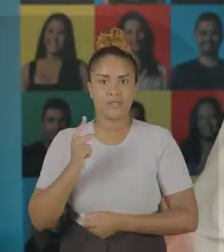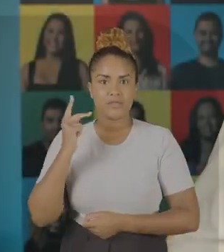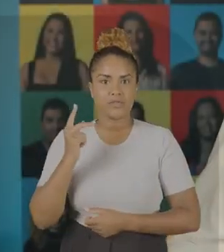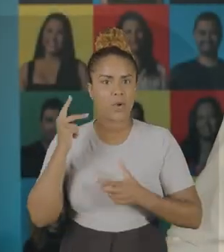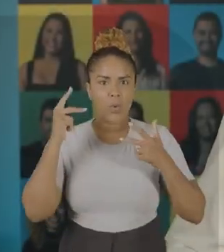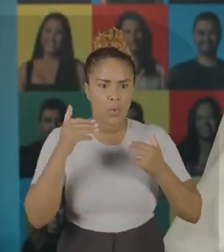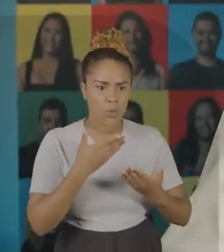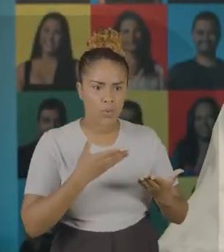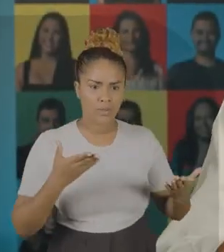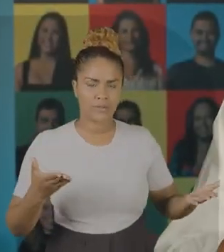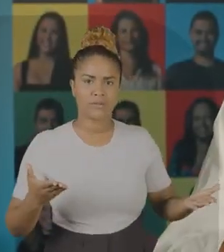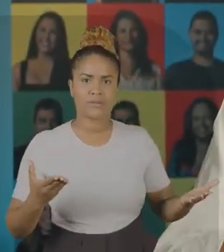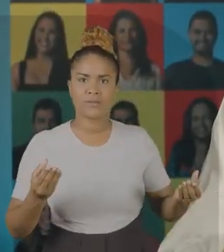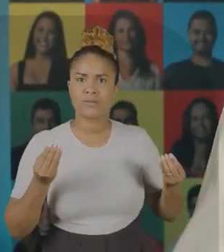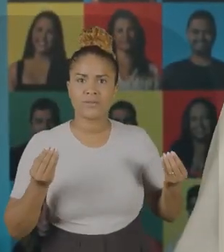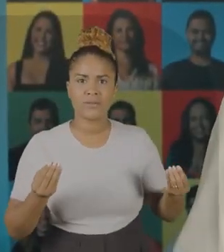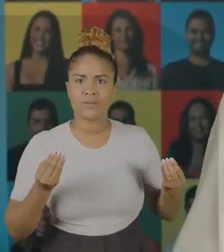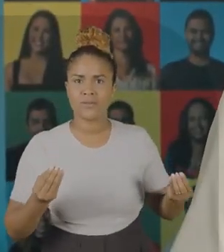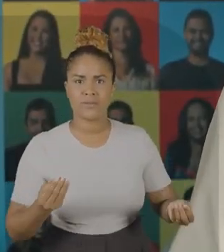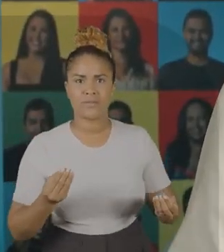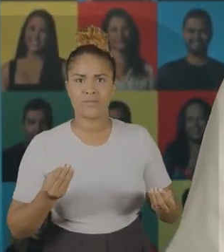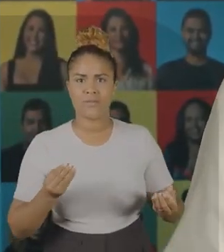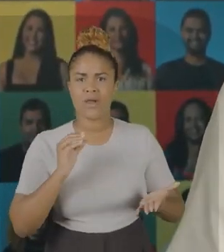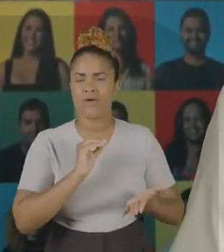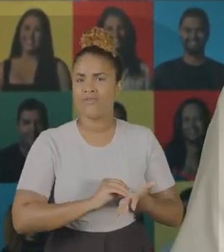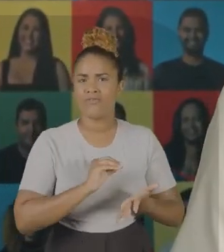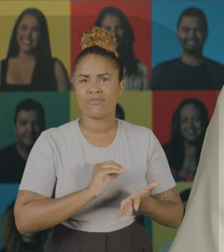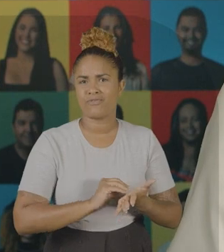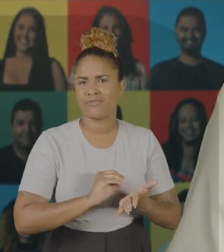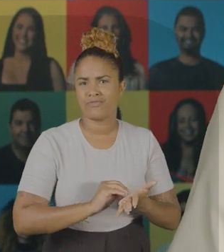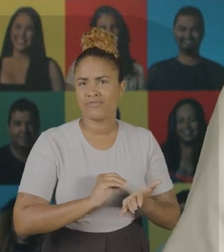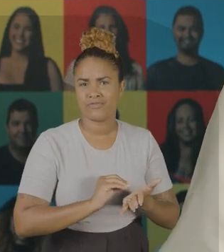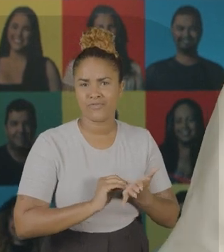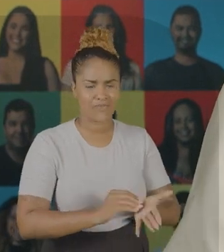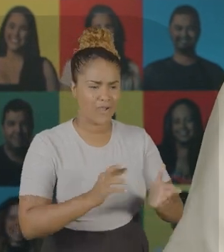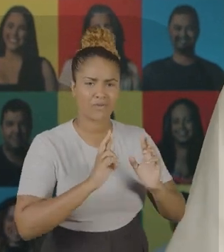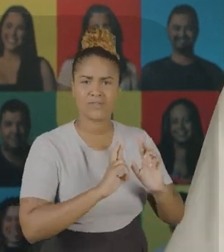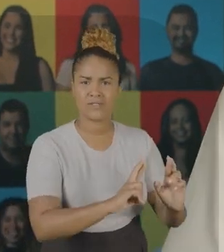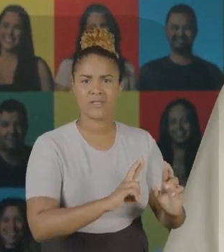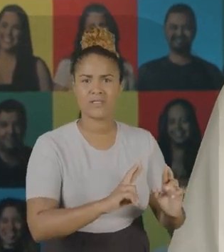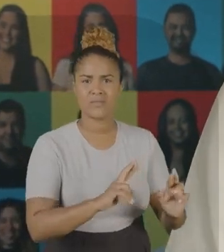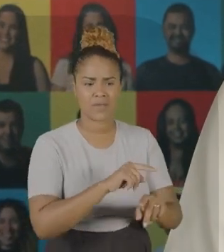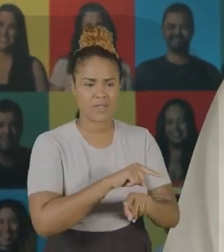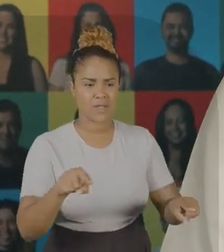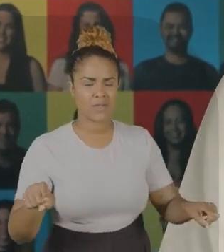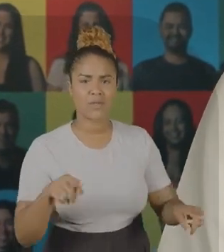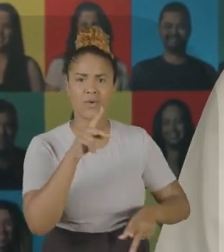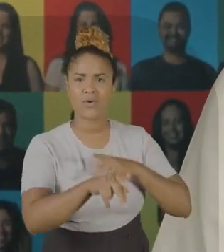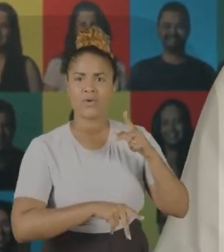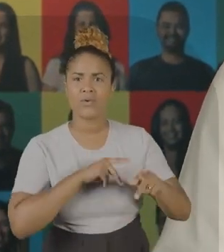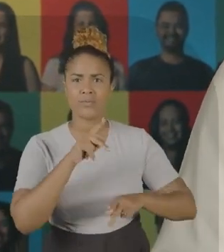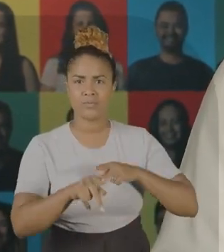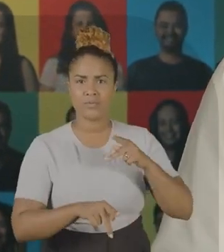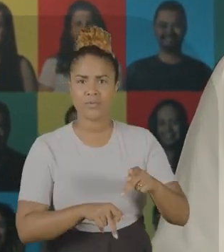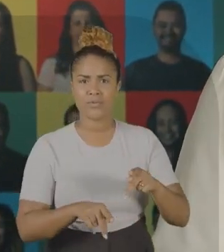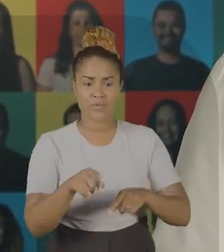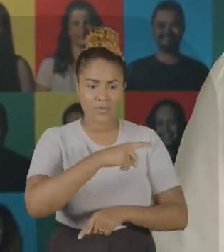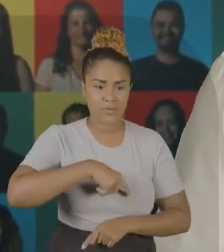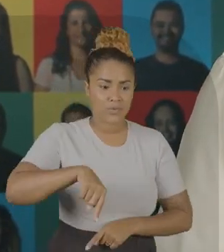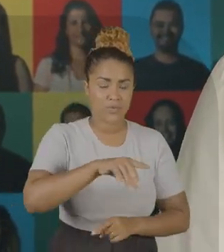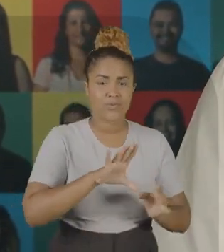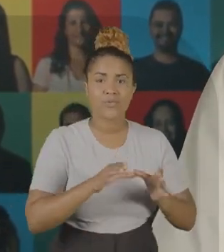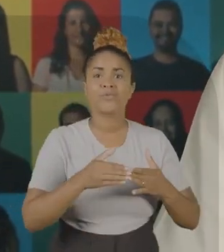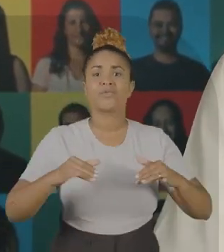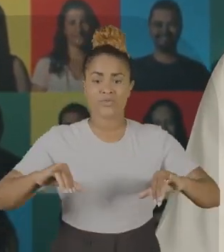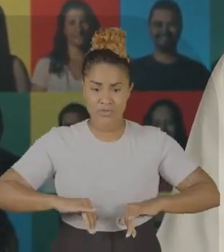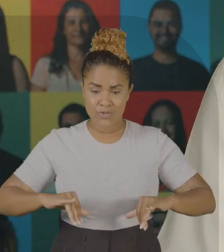Histórias como essa são inadmissíveis, desumanos. É um descaso com o nosso povo. Todo o Alto Sertão